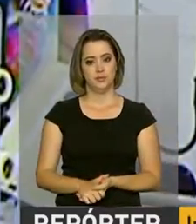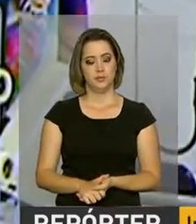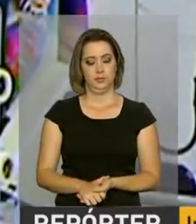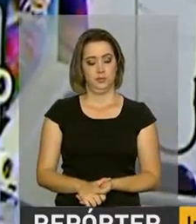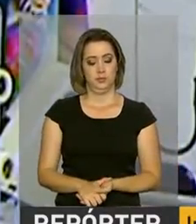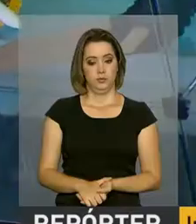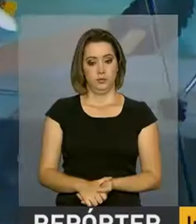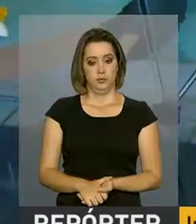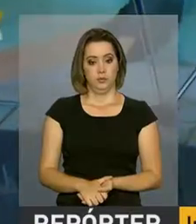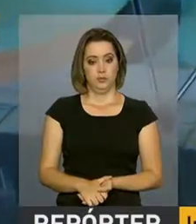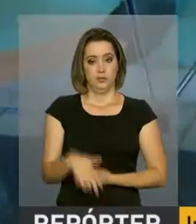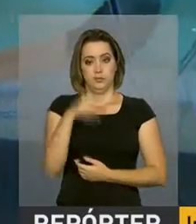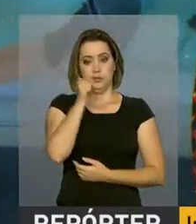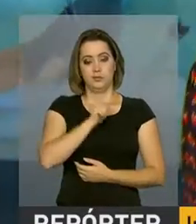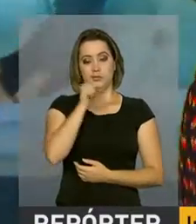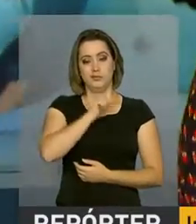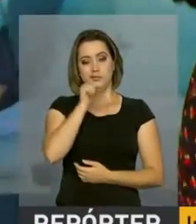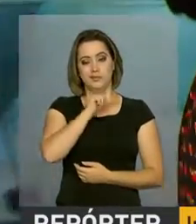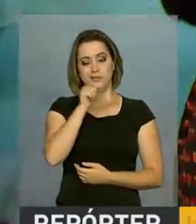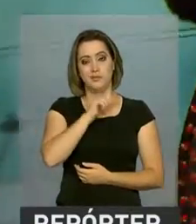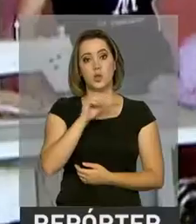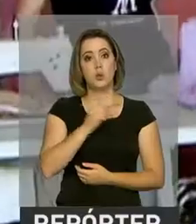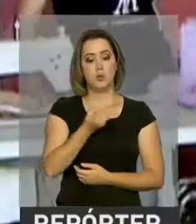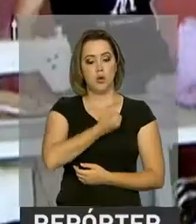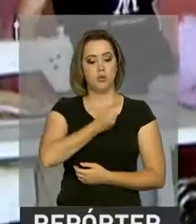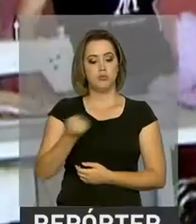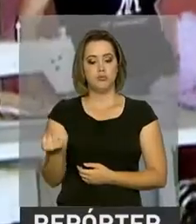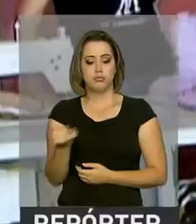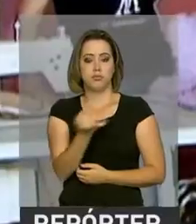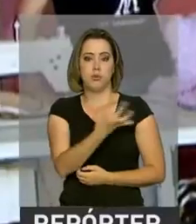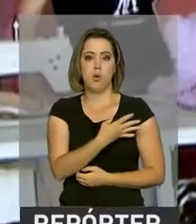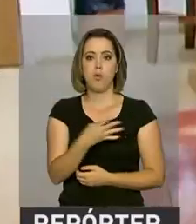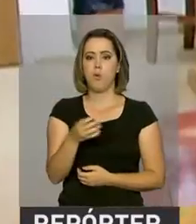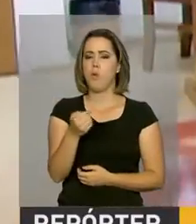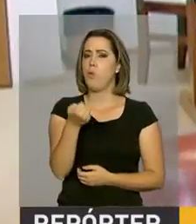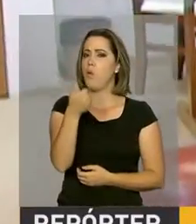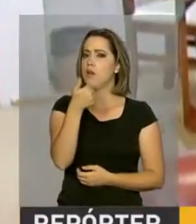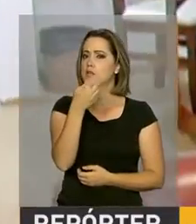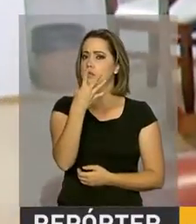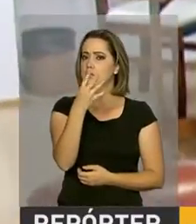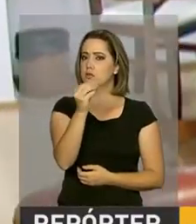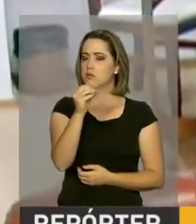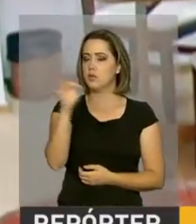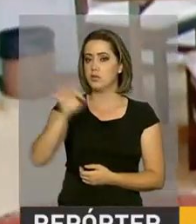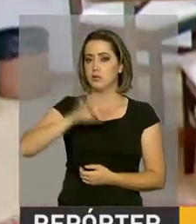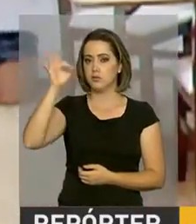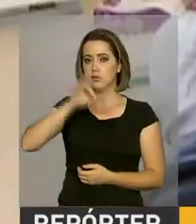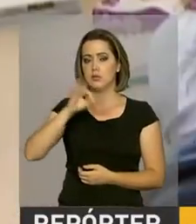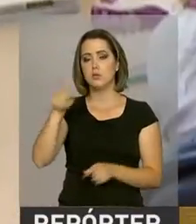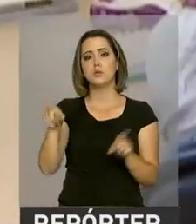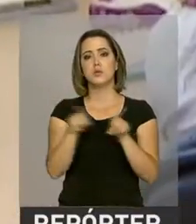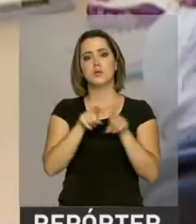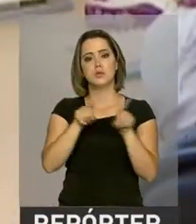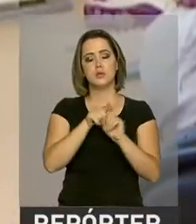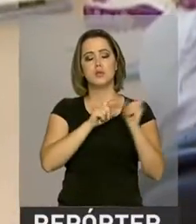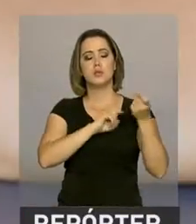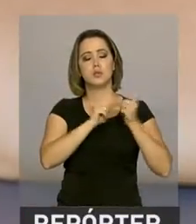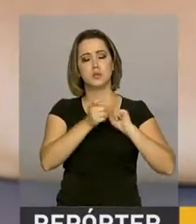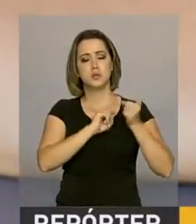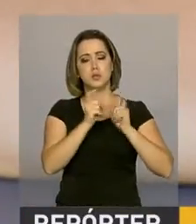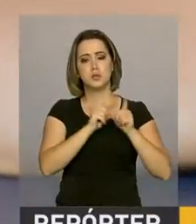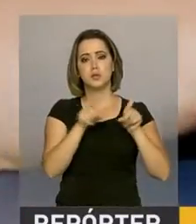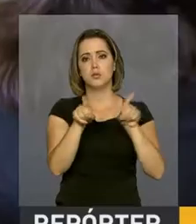As mulheres são maioria no setor de serviços, quase 40%, e também na administração